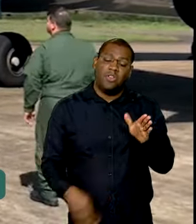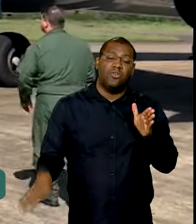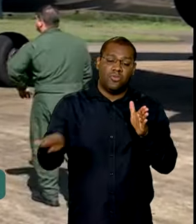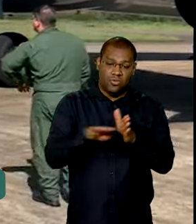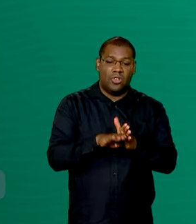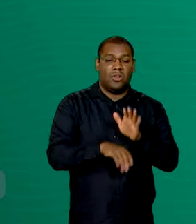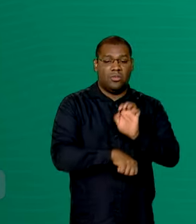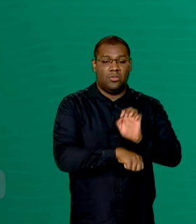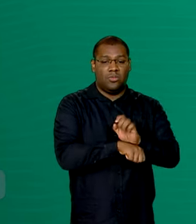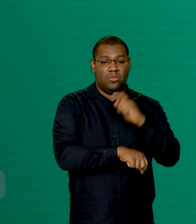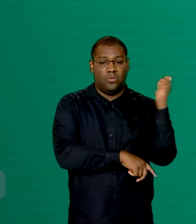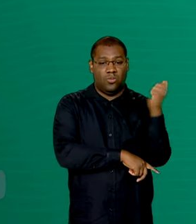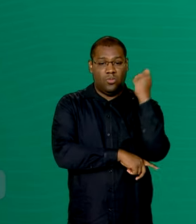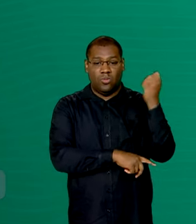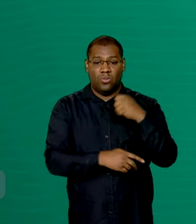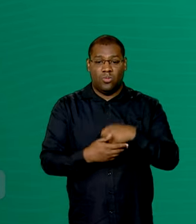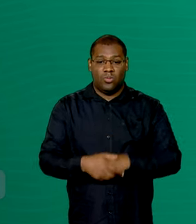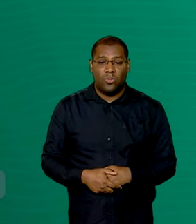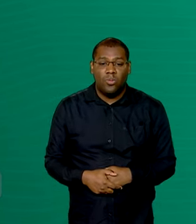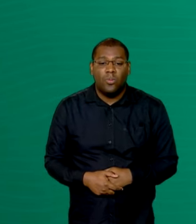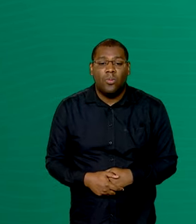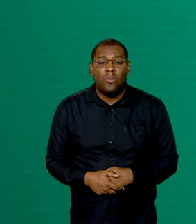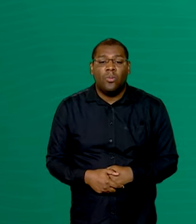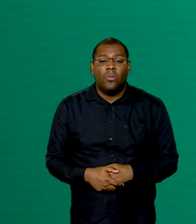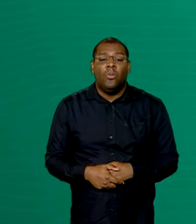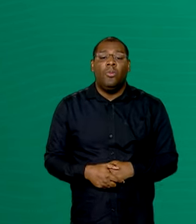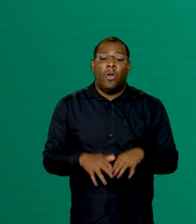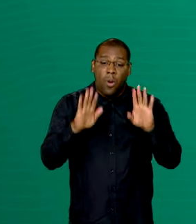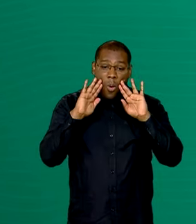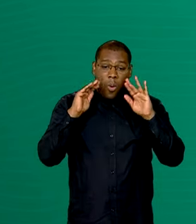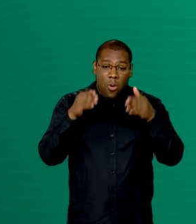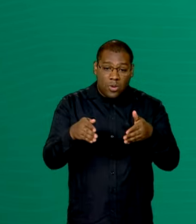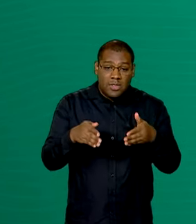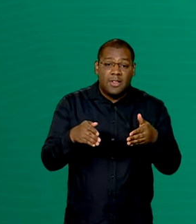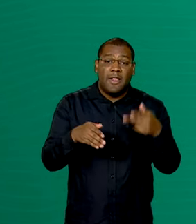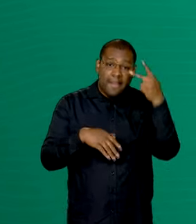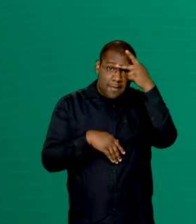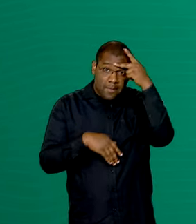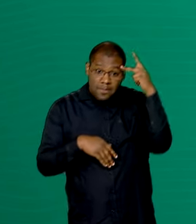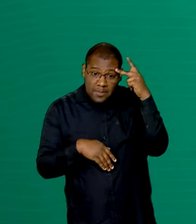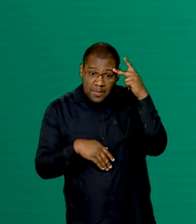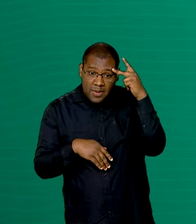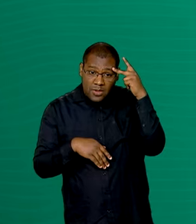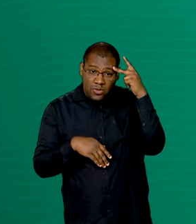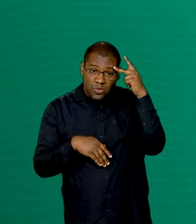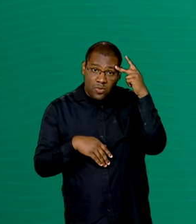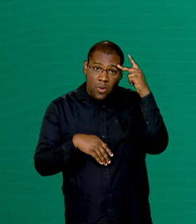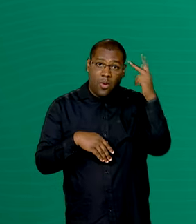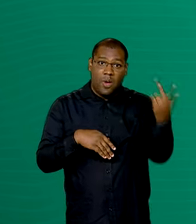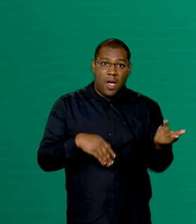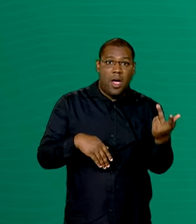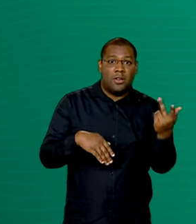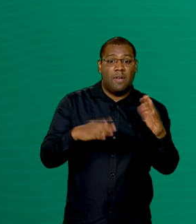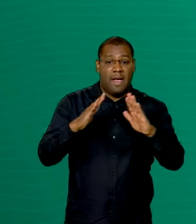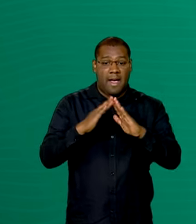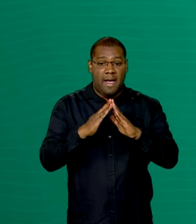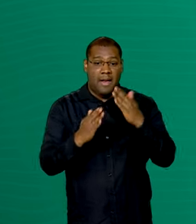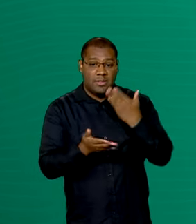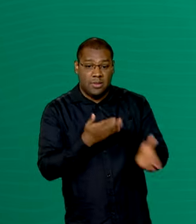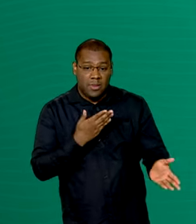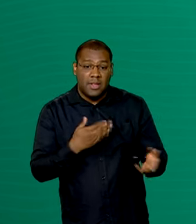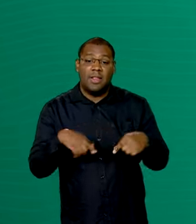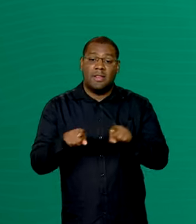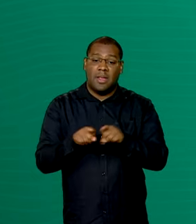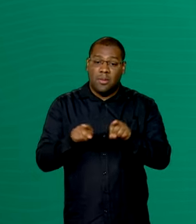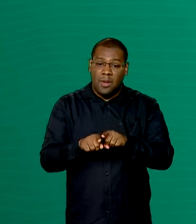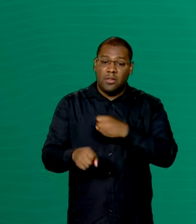ao Estado. Nós vamos atender primeiramente os abrigos, onde as pessoas estão fora das suas casas, através das cozinhas